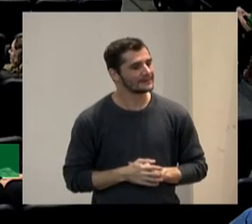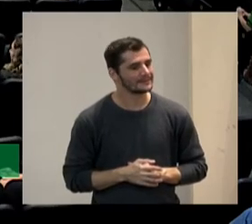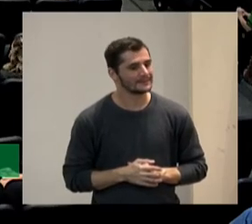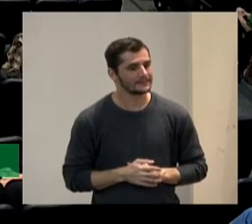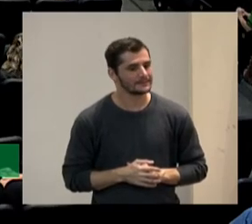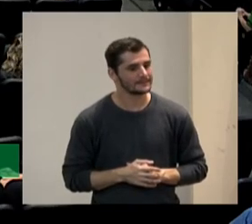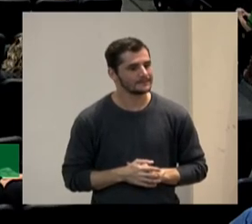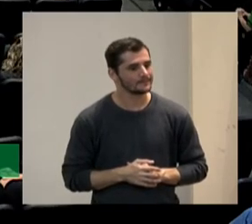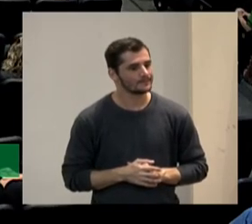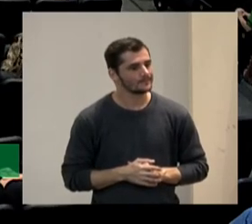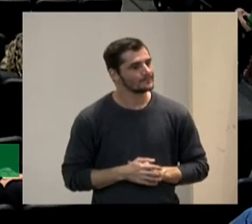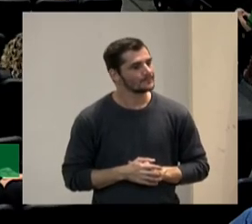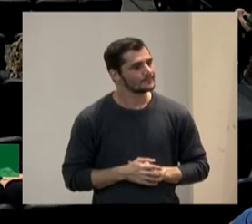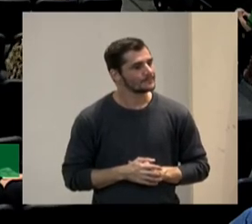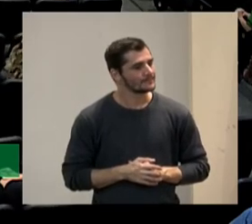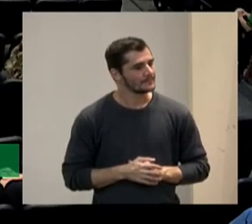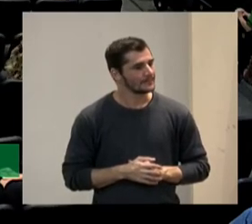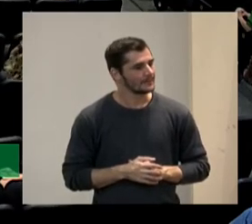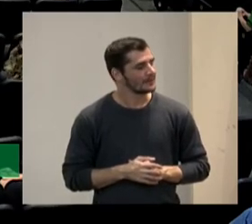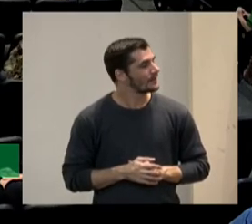vamos lá equipe